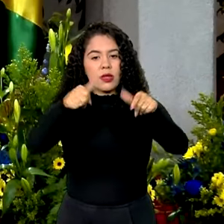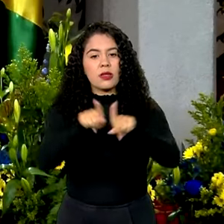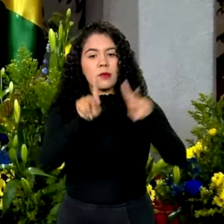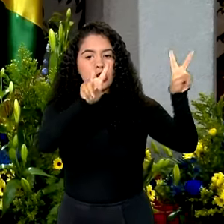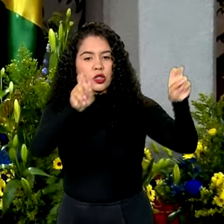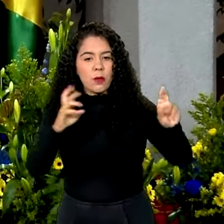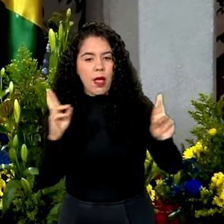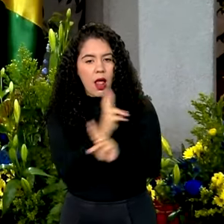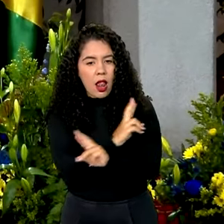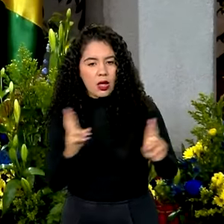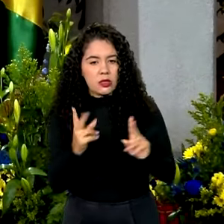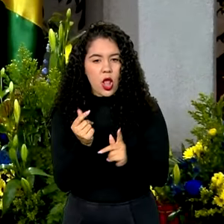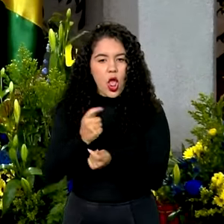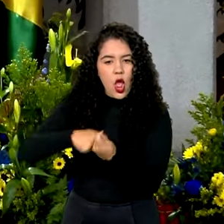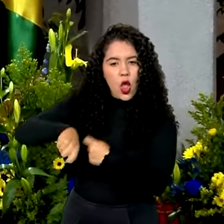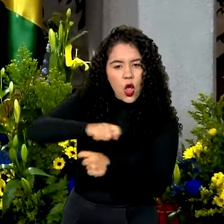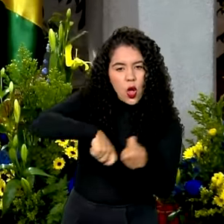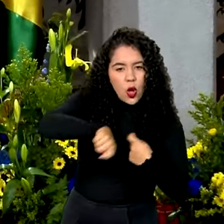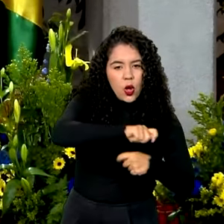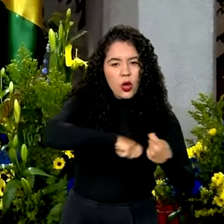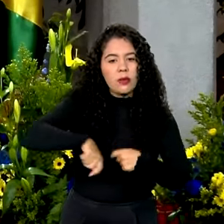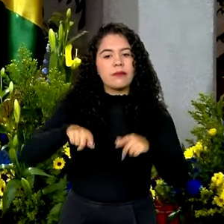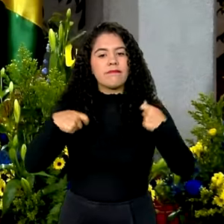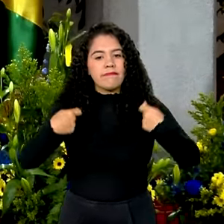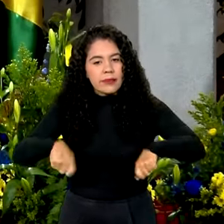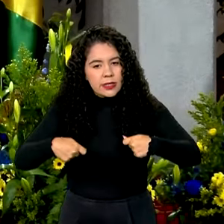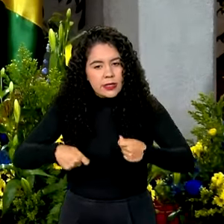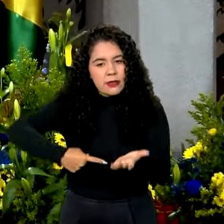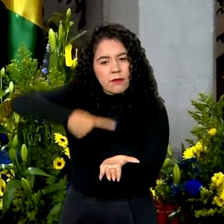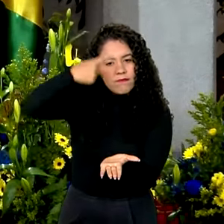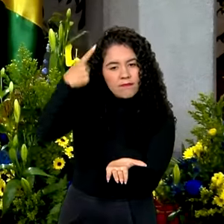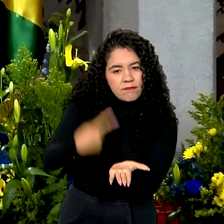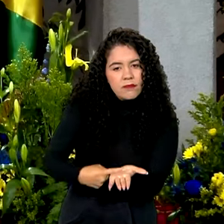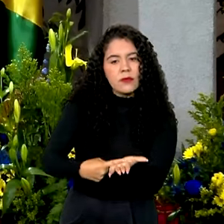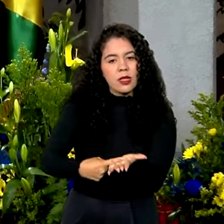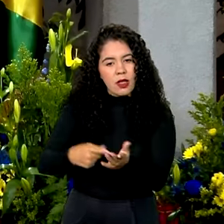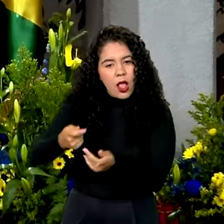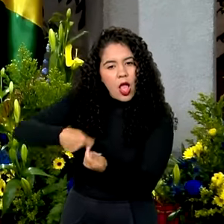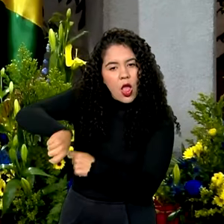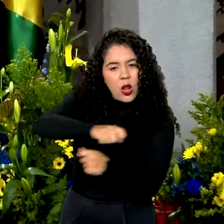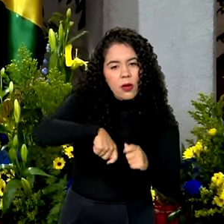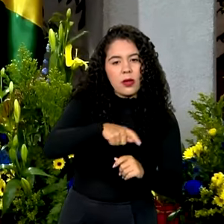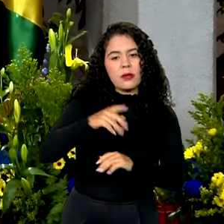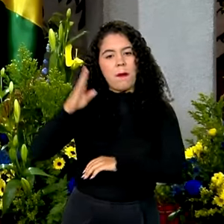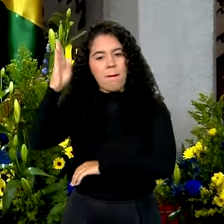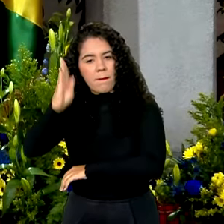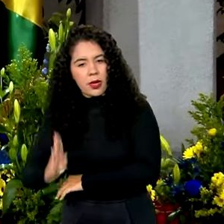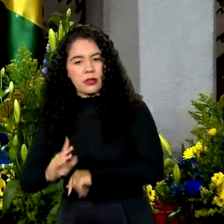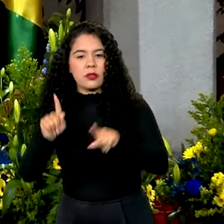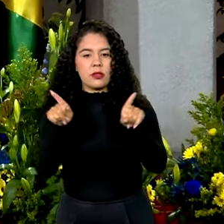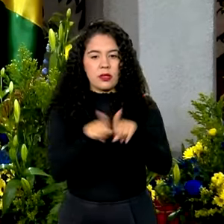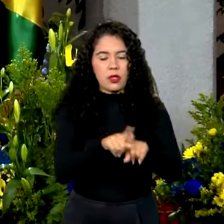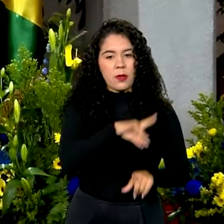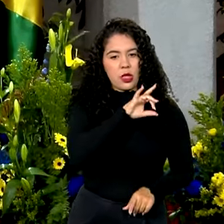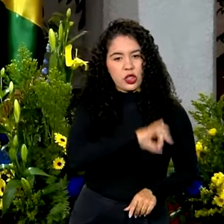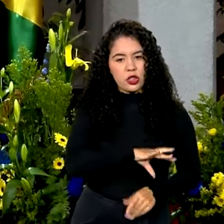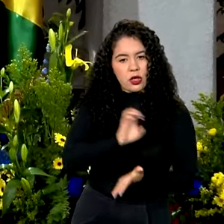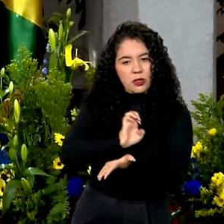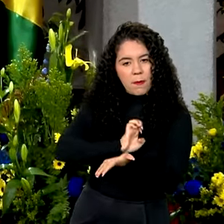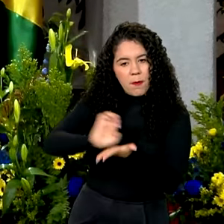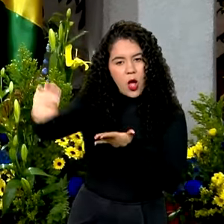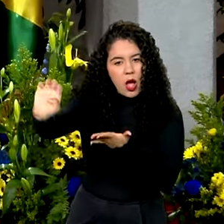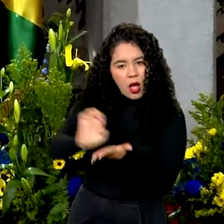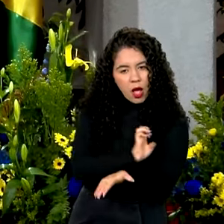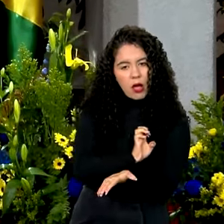econômica, quero destacar que, desde a negociação do acordo de comércio entre Chile e Brasil, as exportações chilenas a